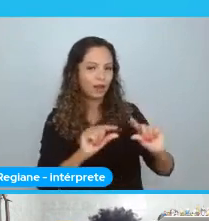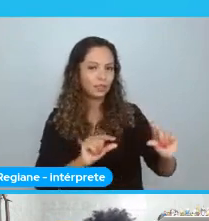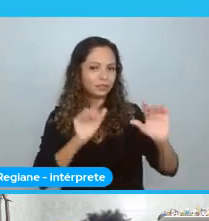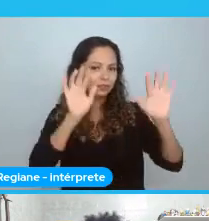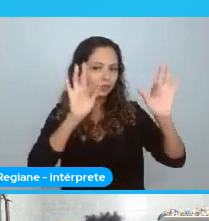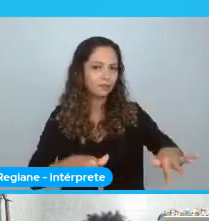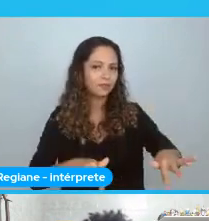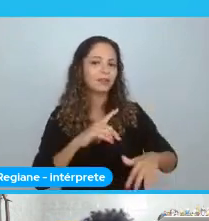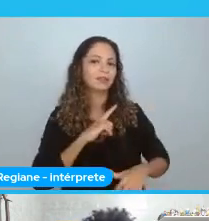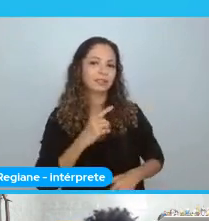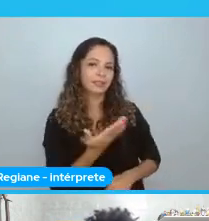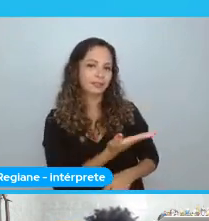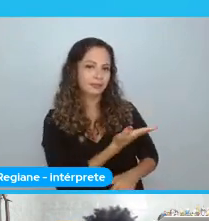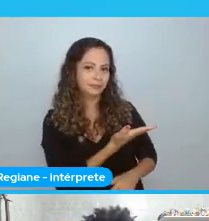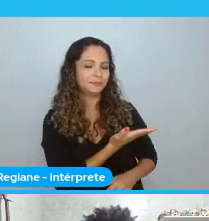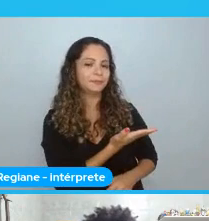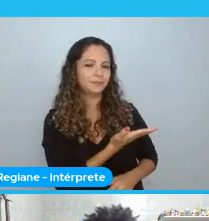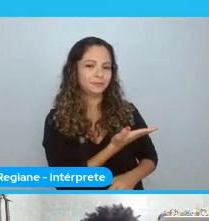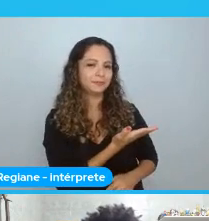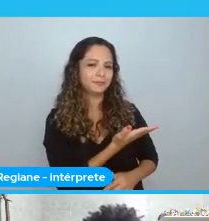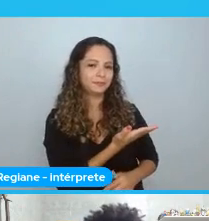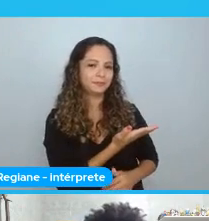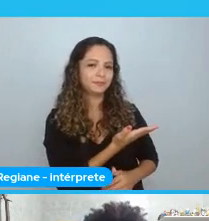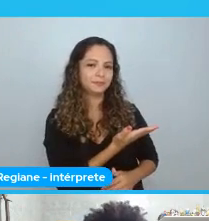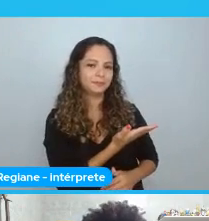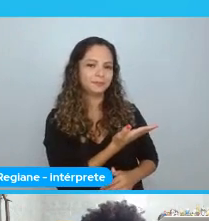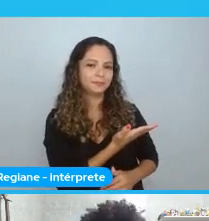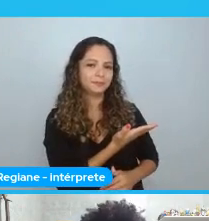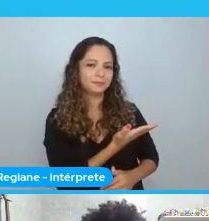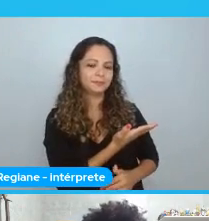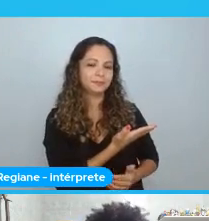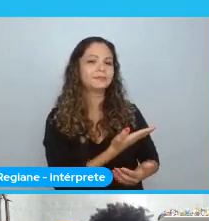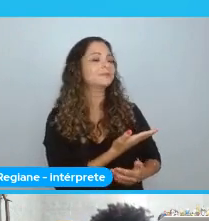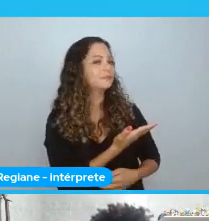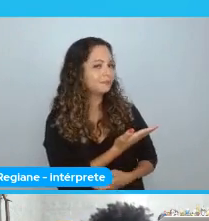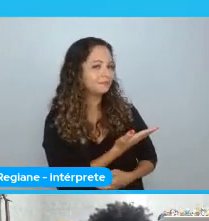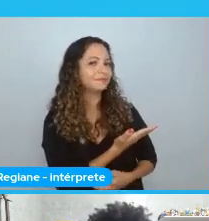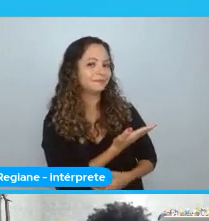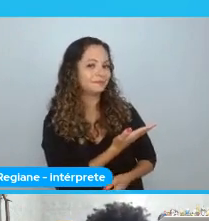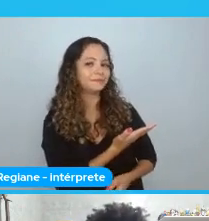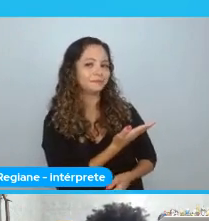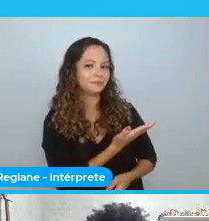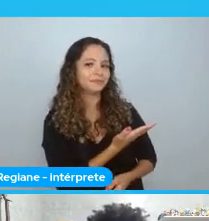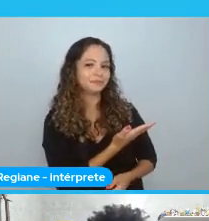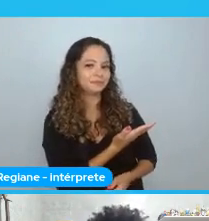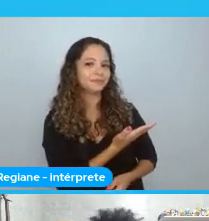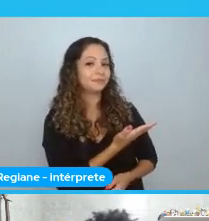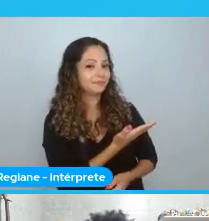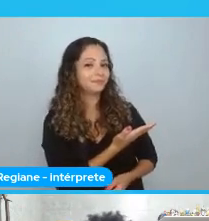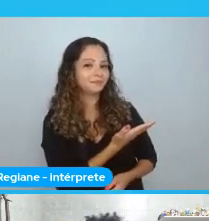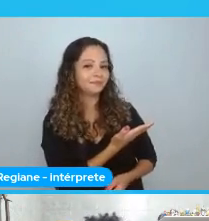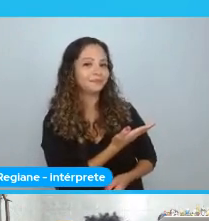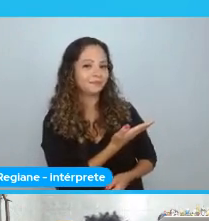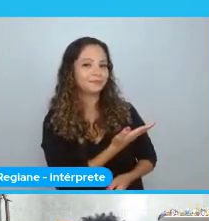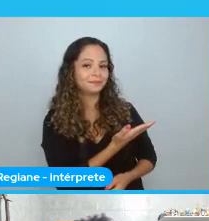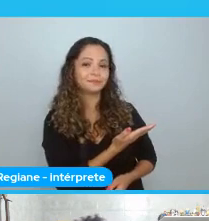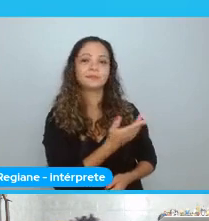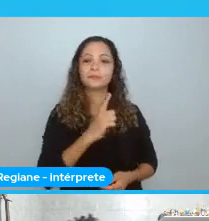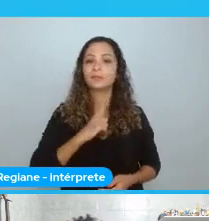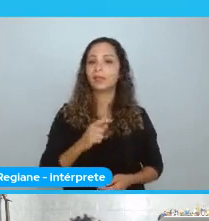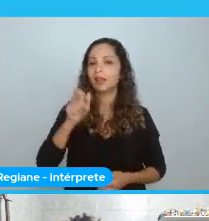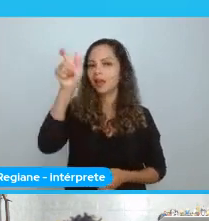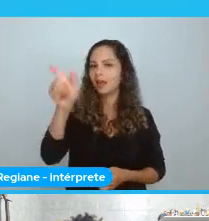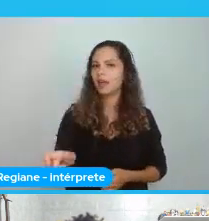Esse note. Com. Essa frase. Você não pode usar o fogo de alguém. Você pode usar apenas o seu. E para fazer isso. Você precisa primeiramente.